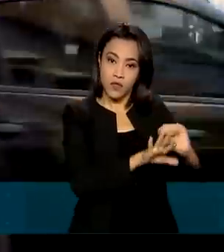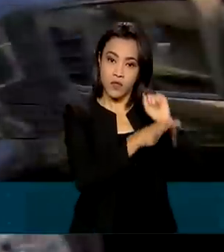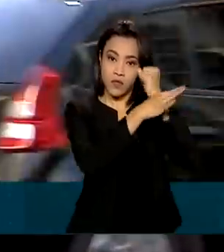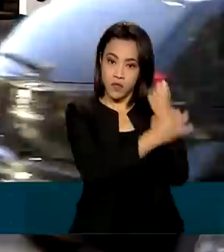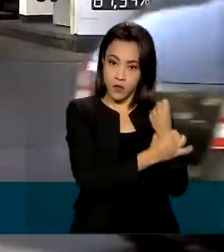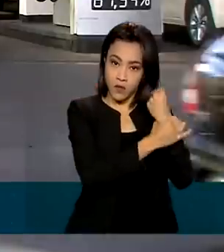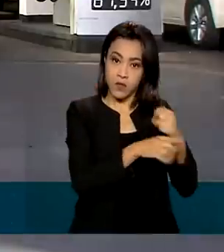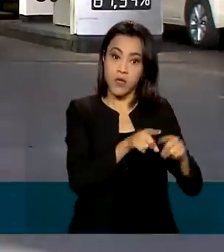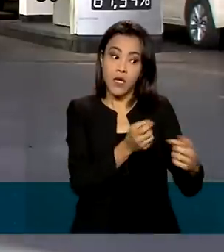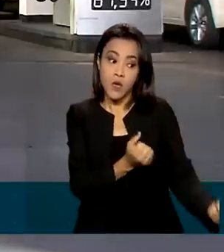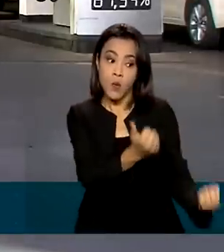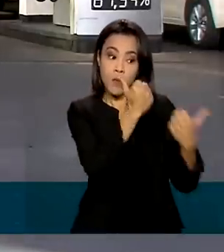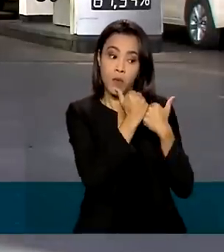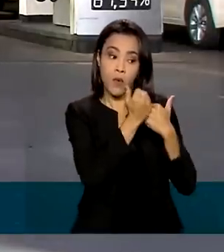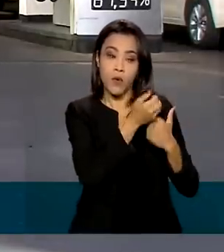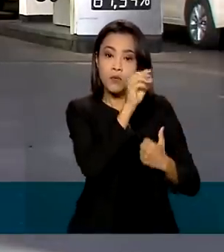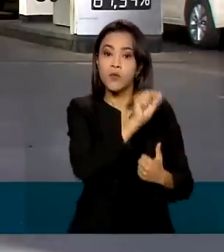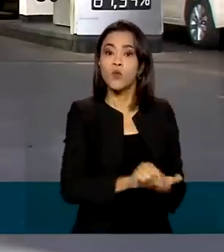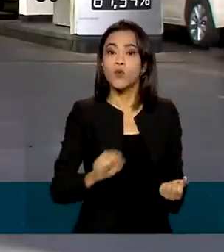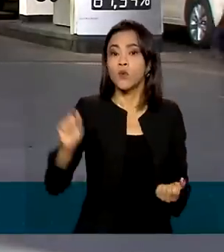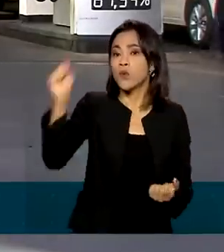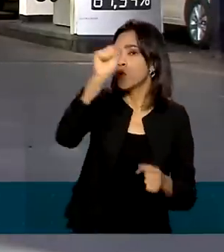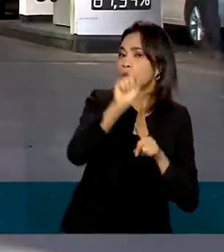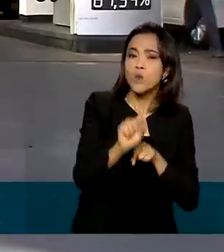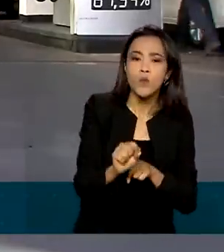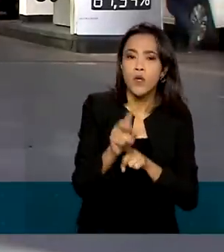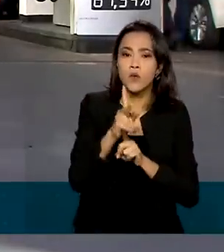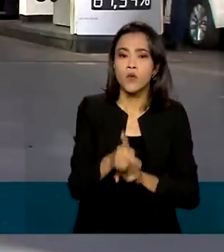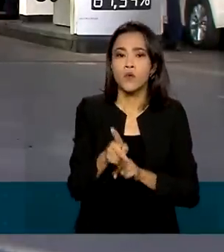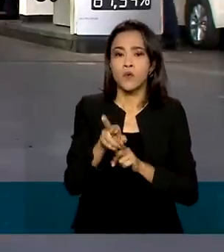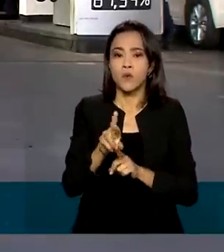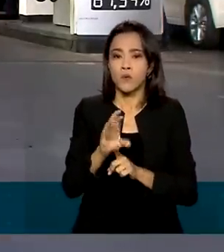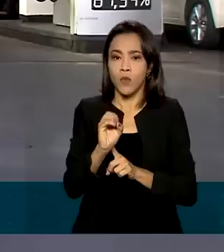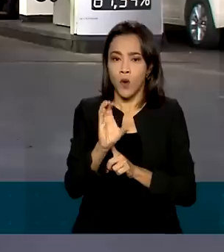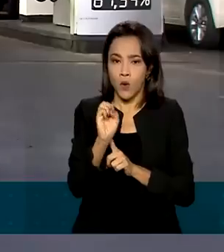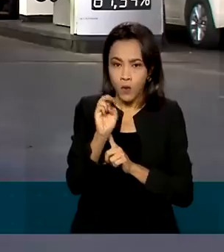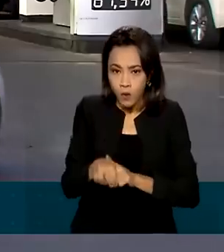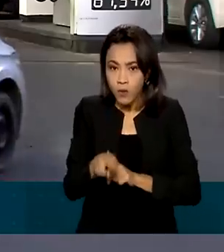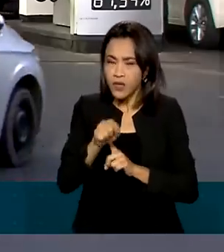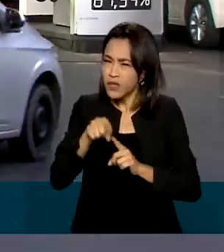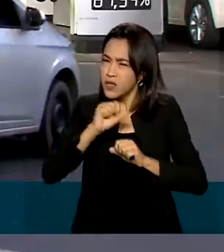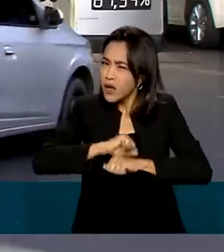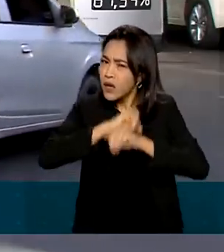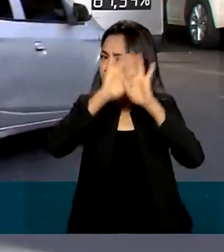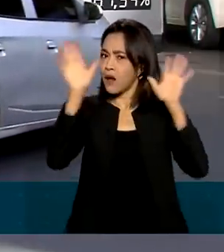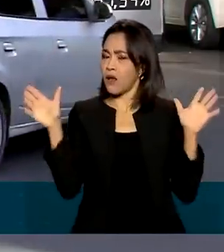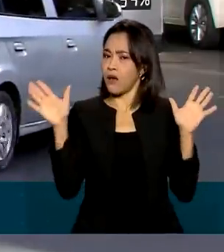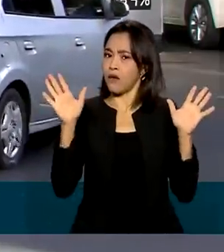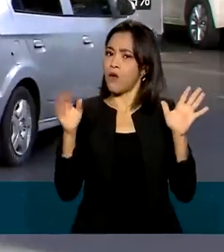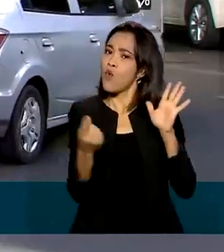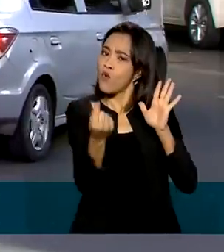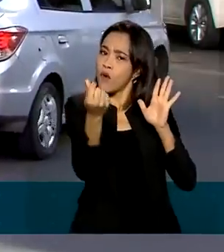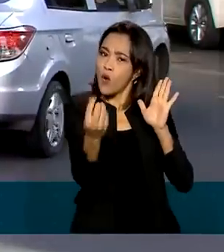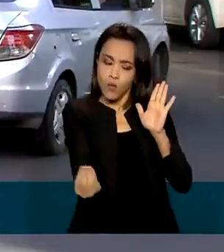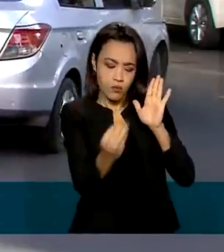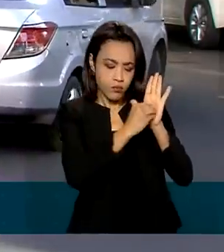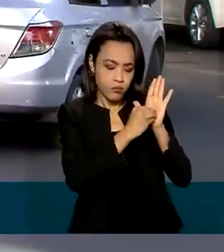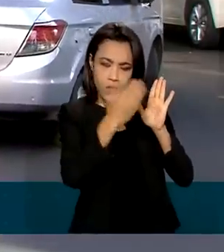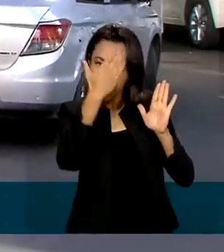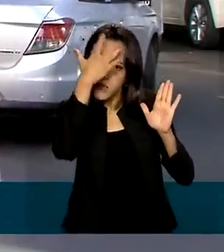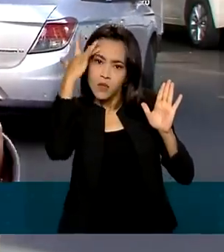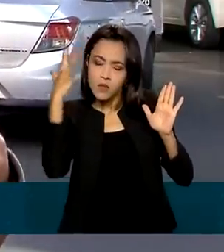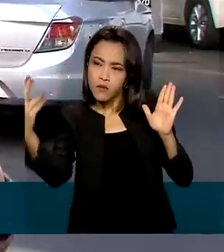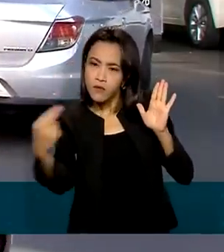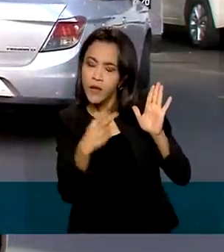junto dos PROCONs. E a ideia é que os postos deixem essa informação de forma muito clara, muito legível, para que os consumidores tenham essa noção clara